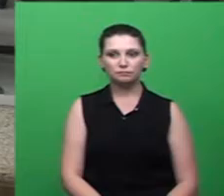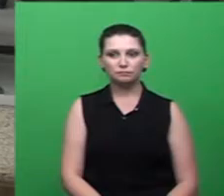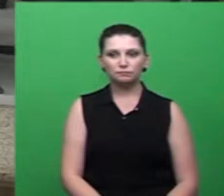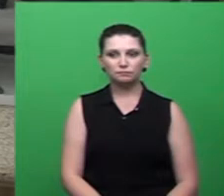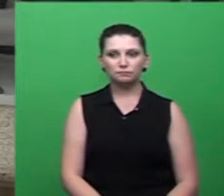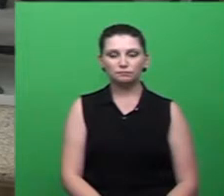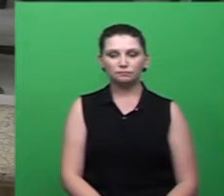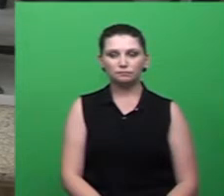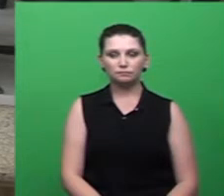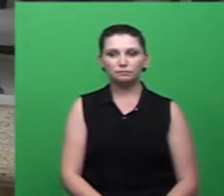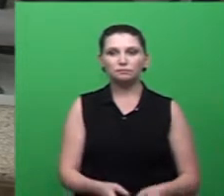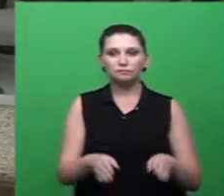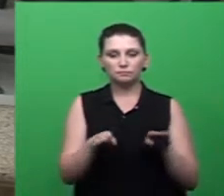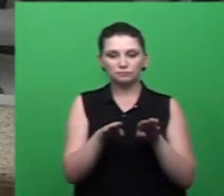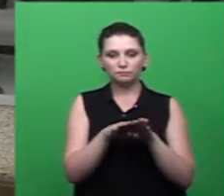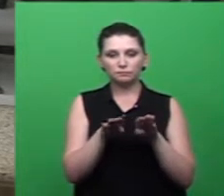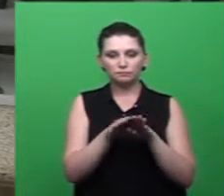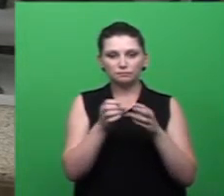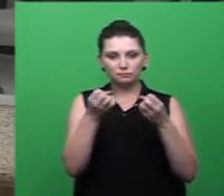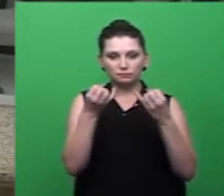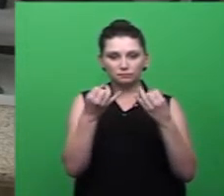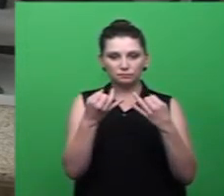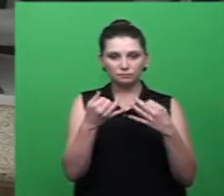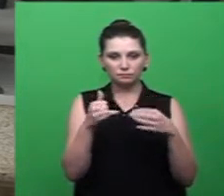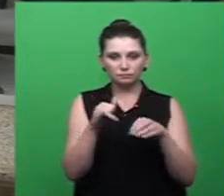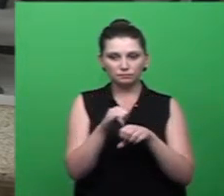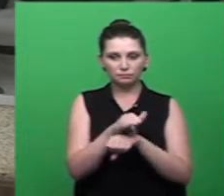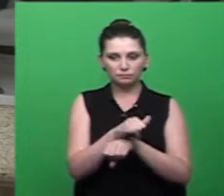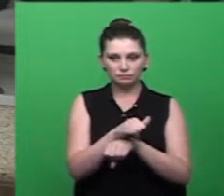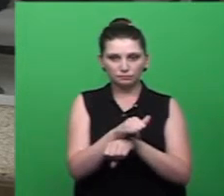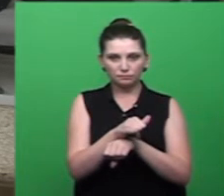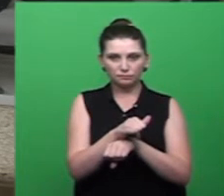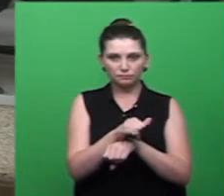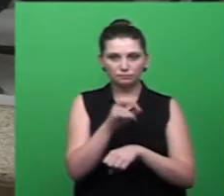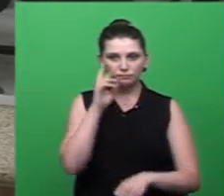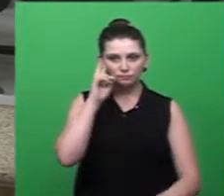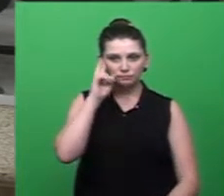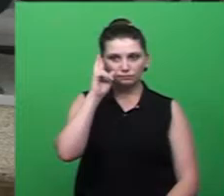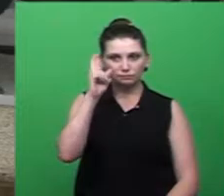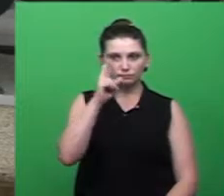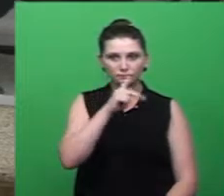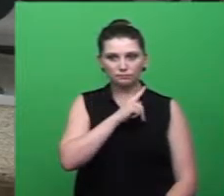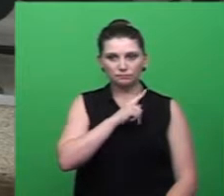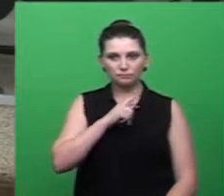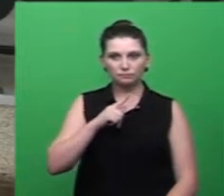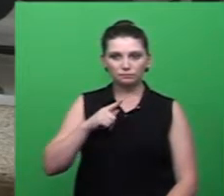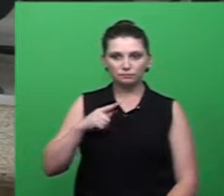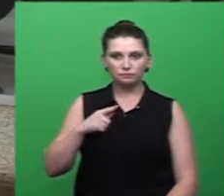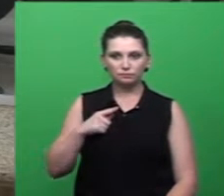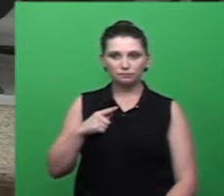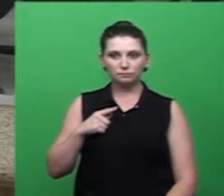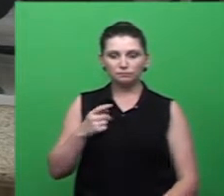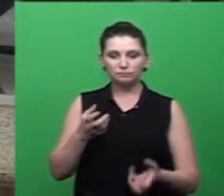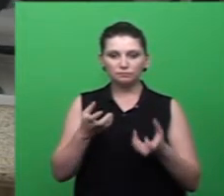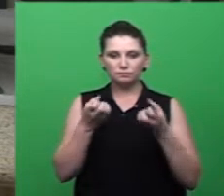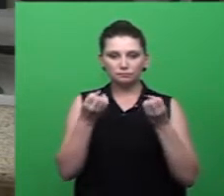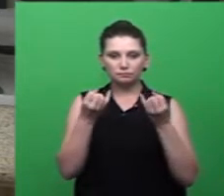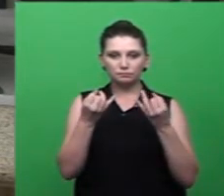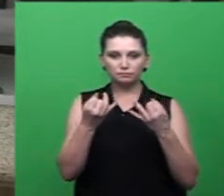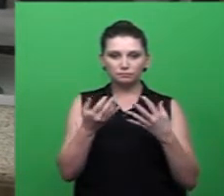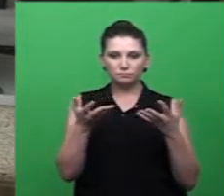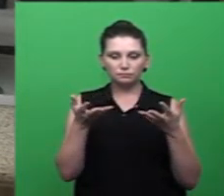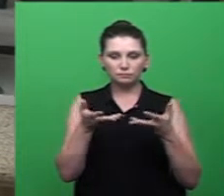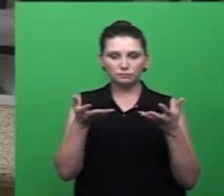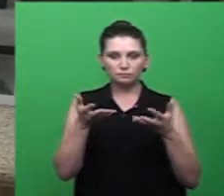Justificativa de ausência, gabinete da presidência. E o senhor presidente, pelo presente documento, venho justificar a